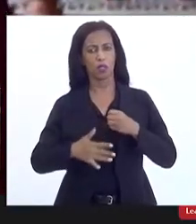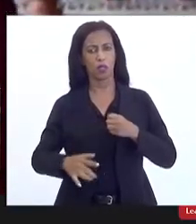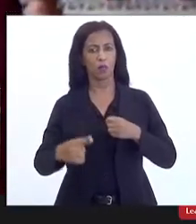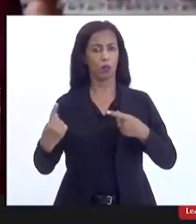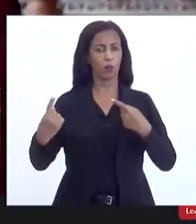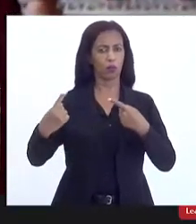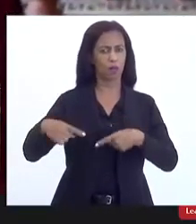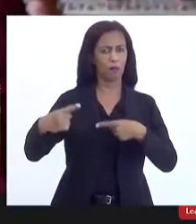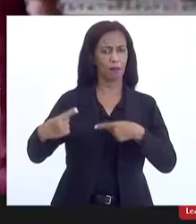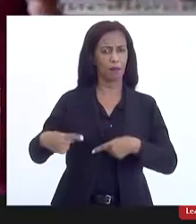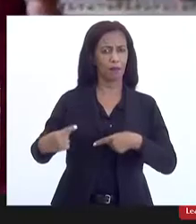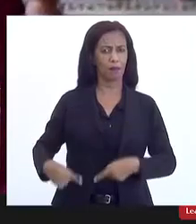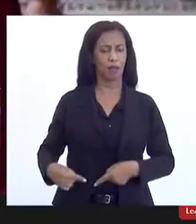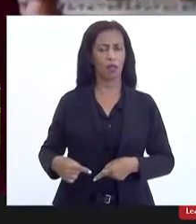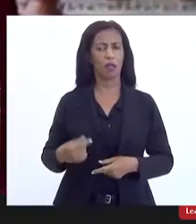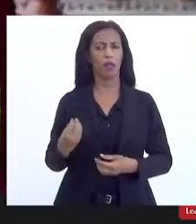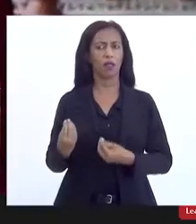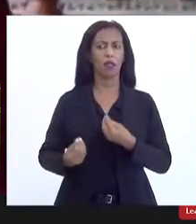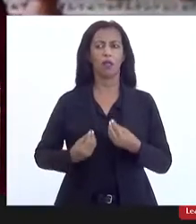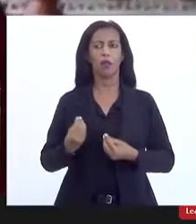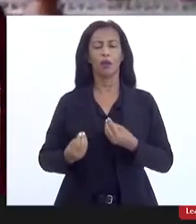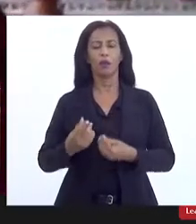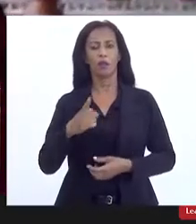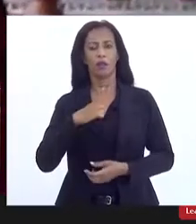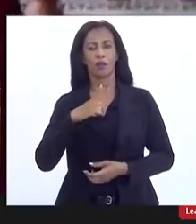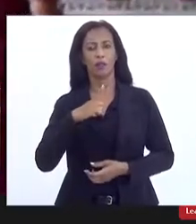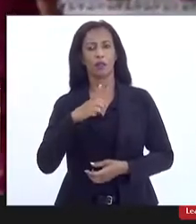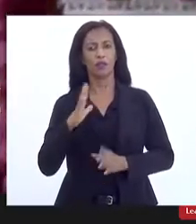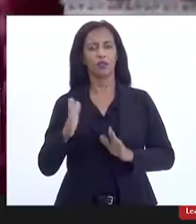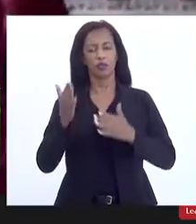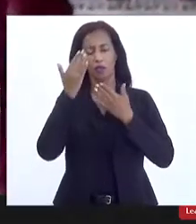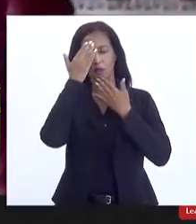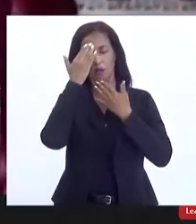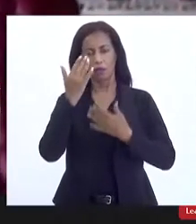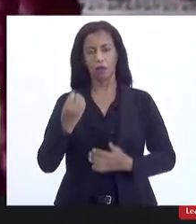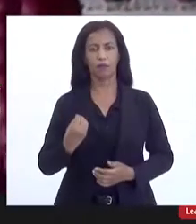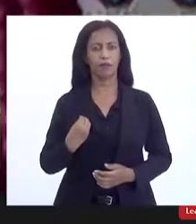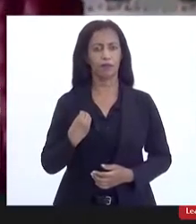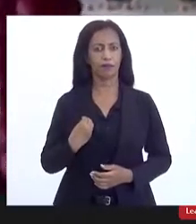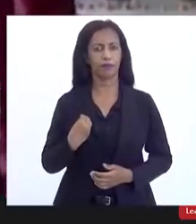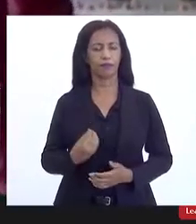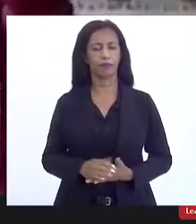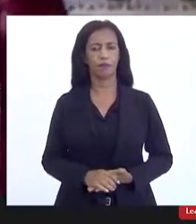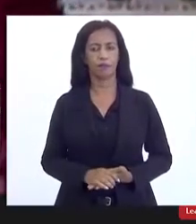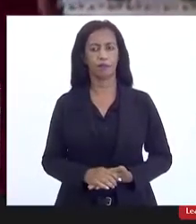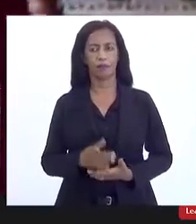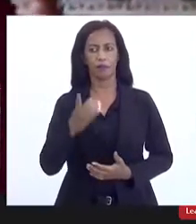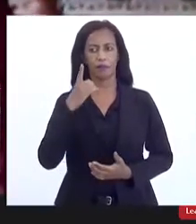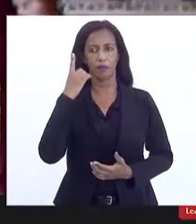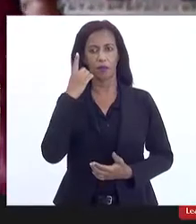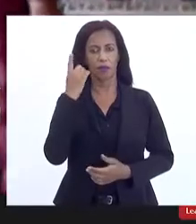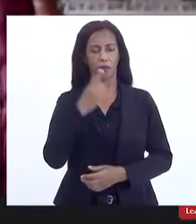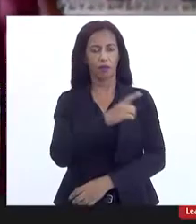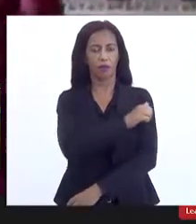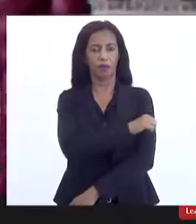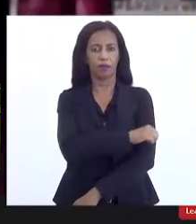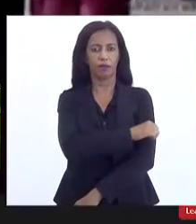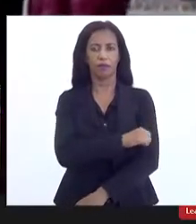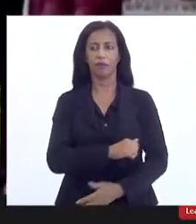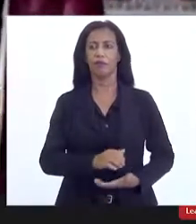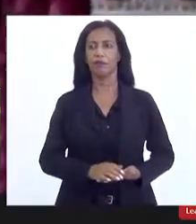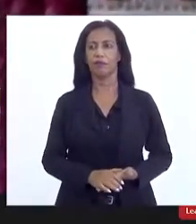desafios e as possibilidades que temos, já agradecendo a presença da deputada enfermeira Rejane,